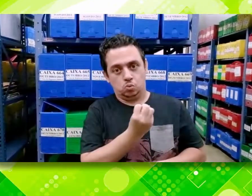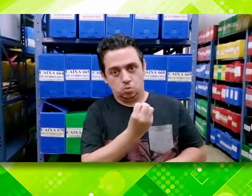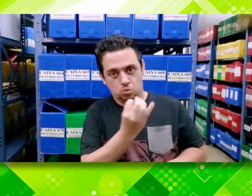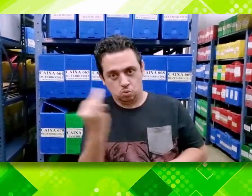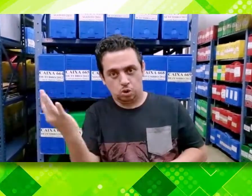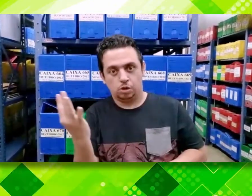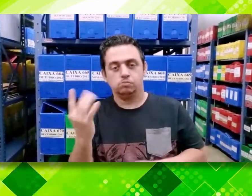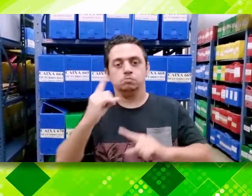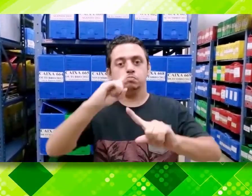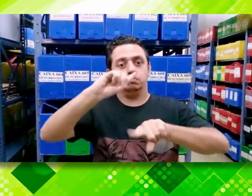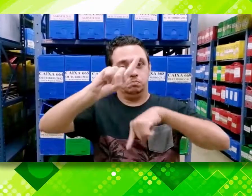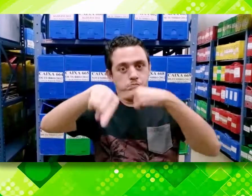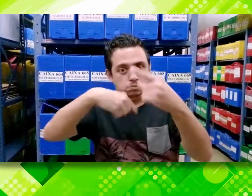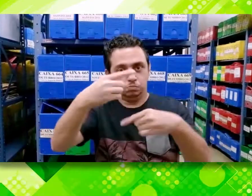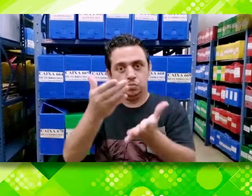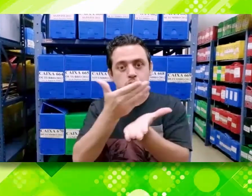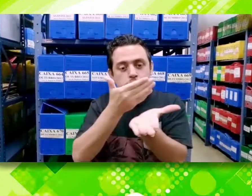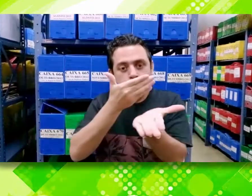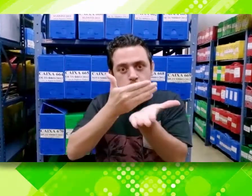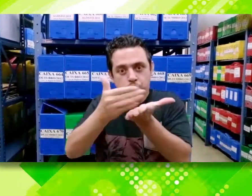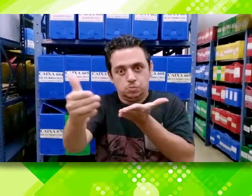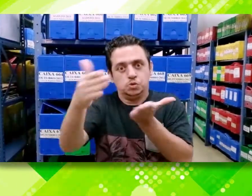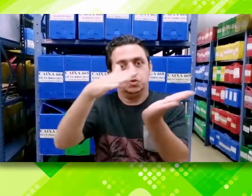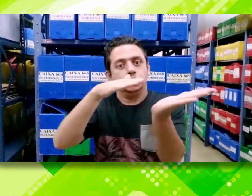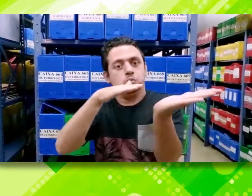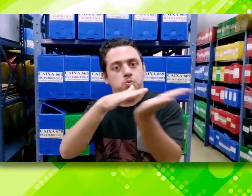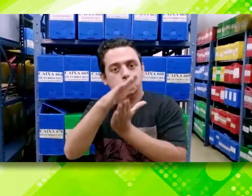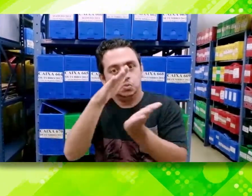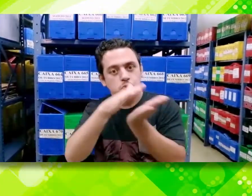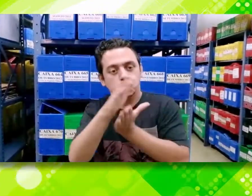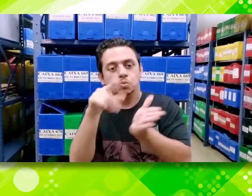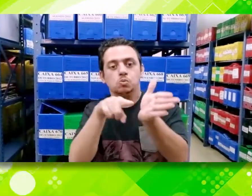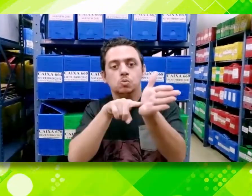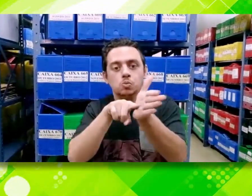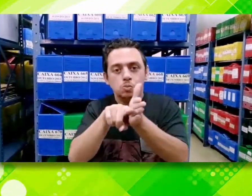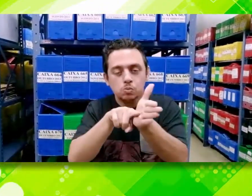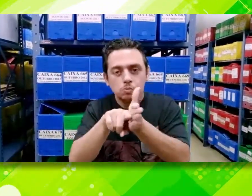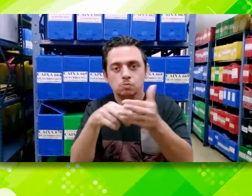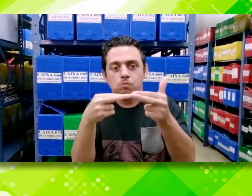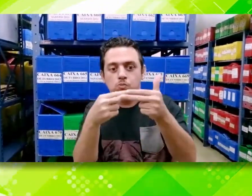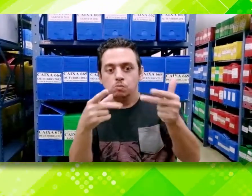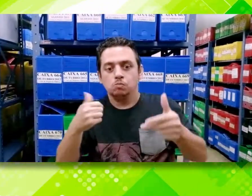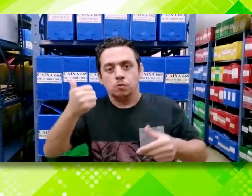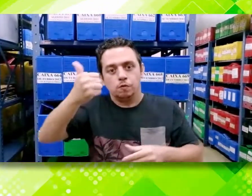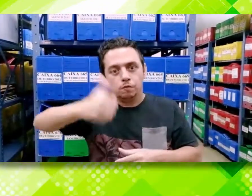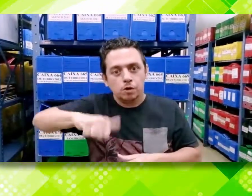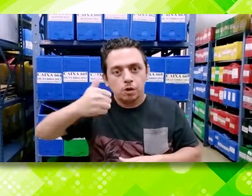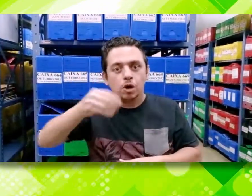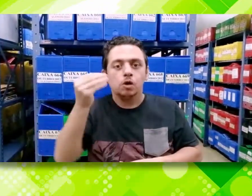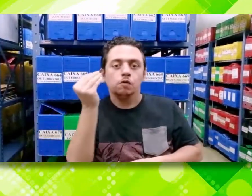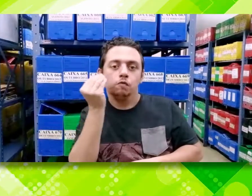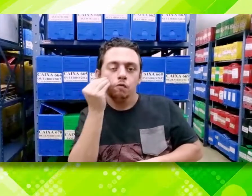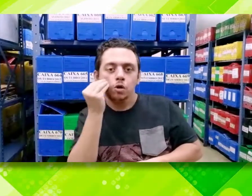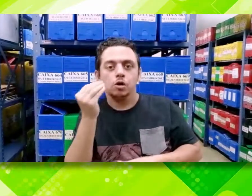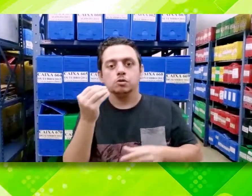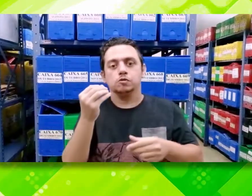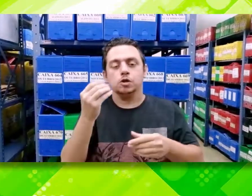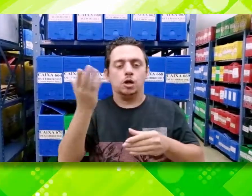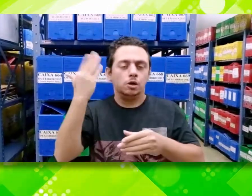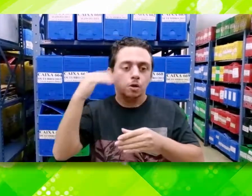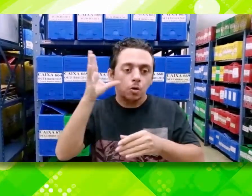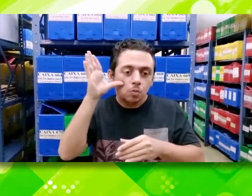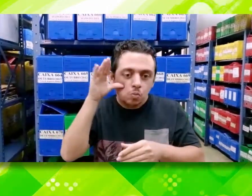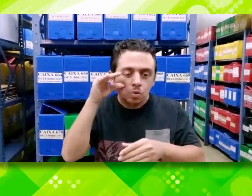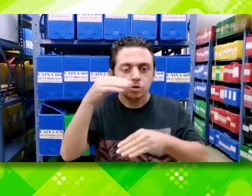higienização de processos. Depois fui aprendendo outros serviços e hoje em dia faço a digitalização de processos no